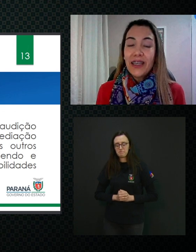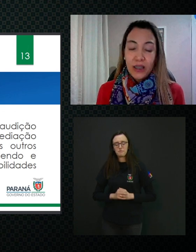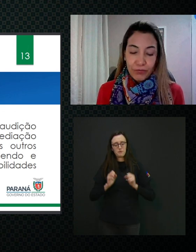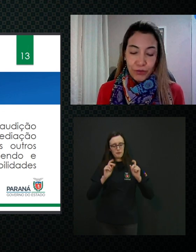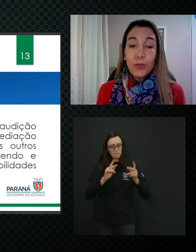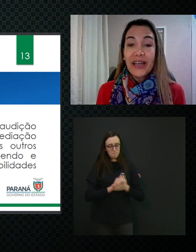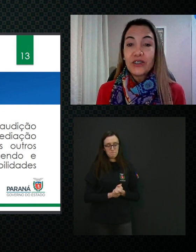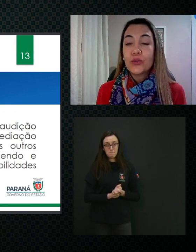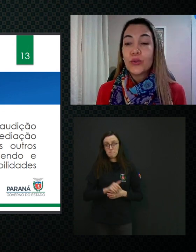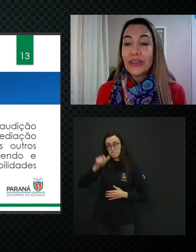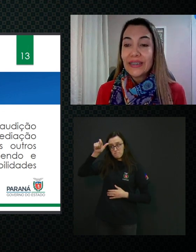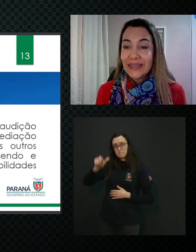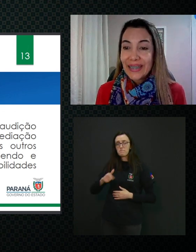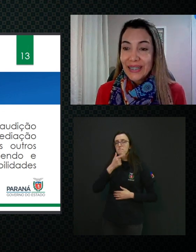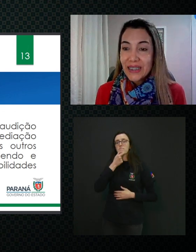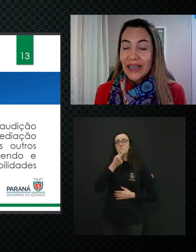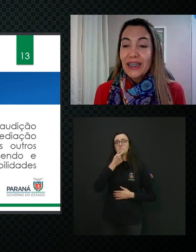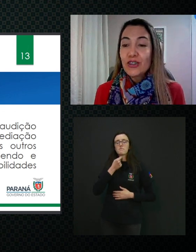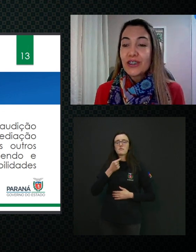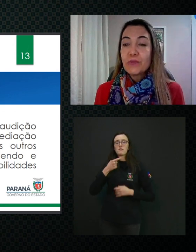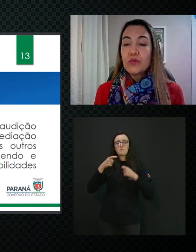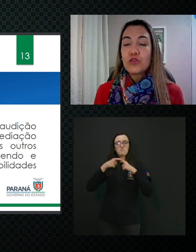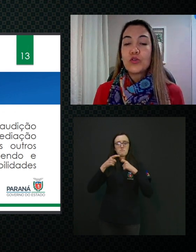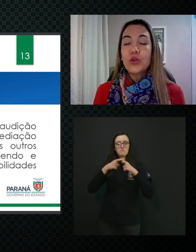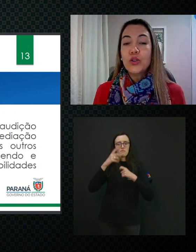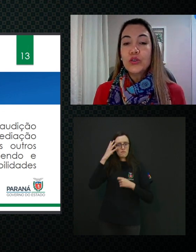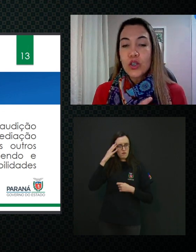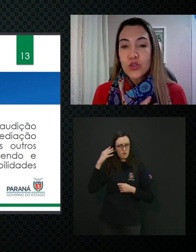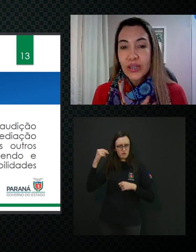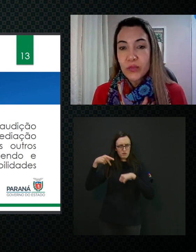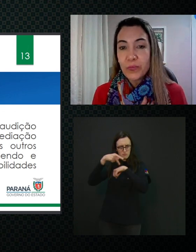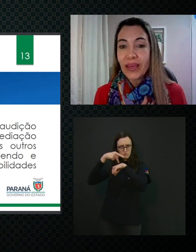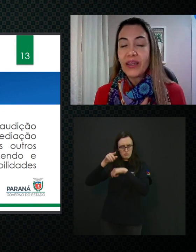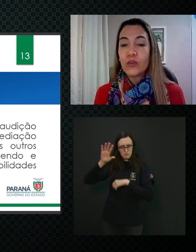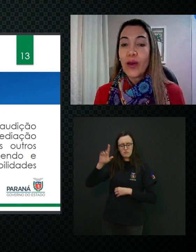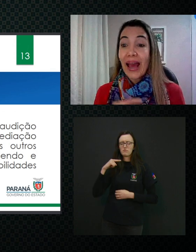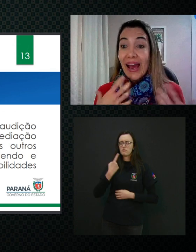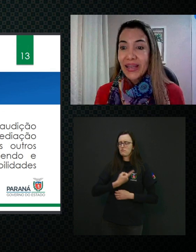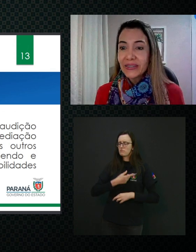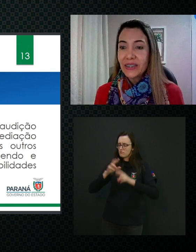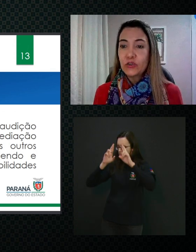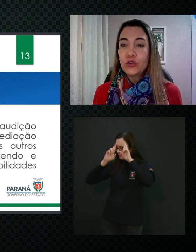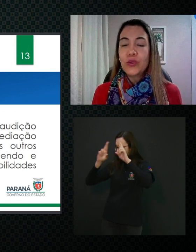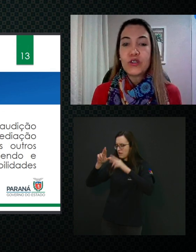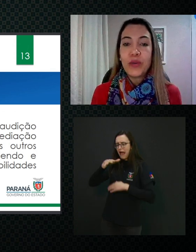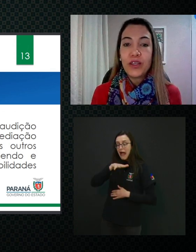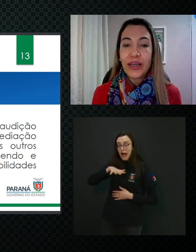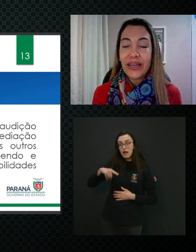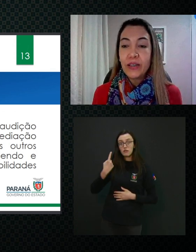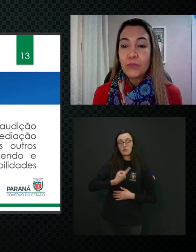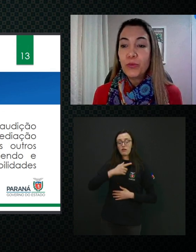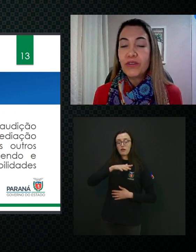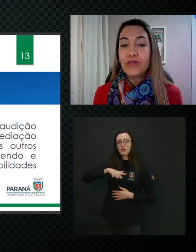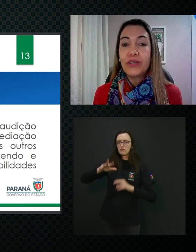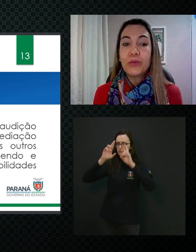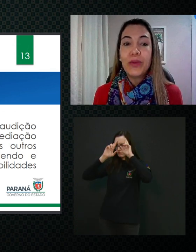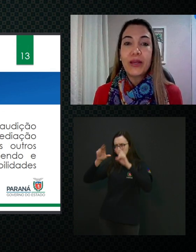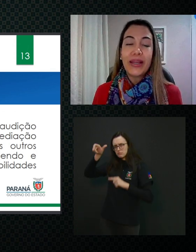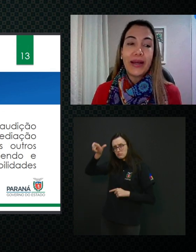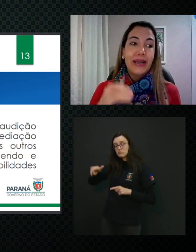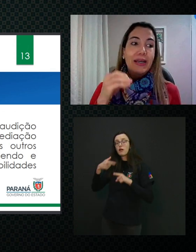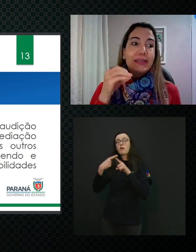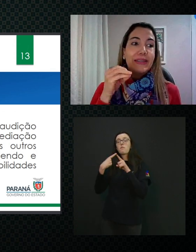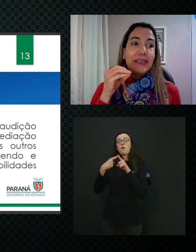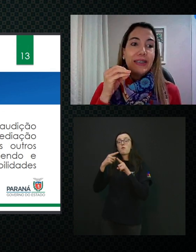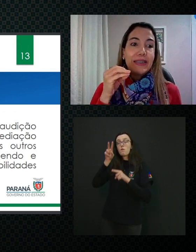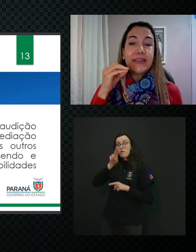Dijk foi um médico holandês, e nós temos todo o nosso respeito, a área tem todo o respeito a ele, porque foi por meio